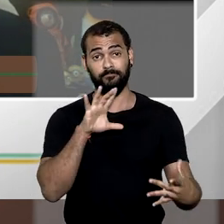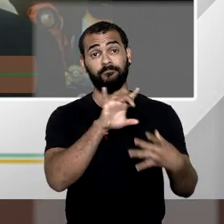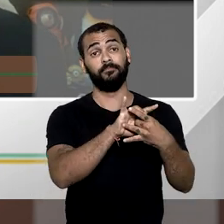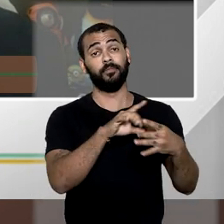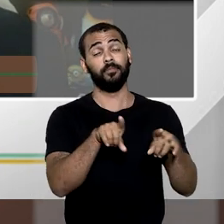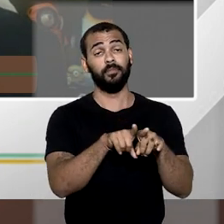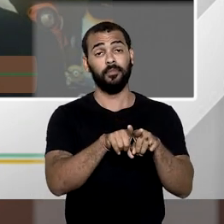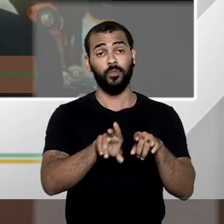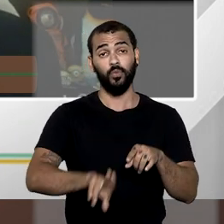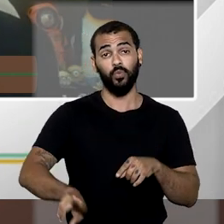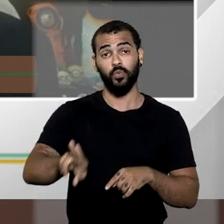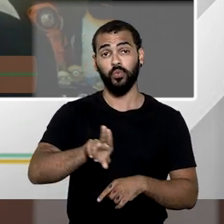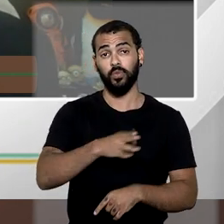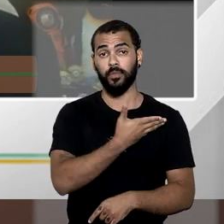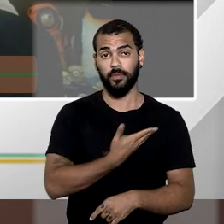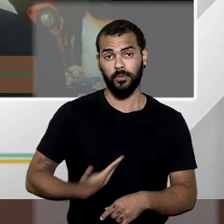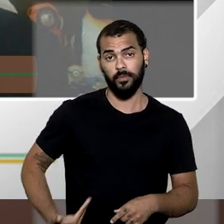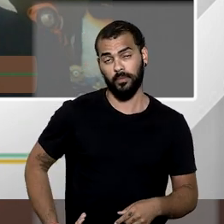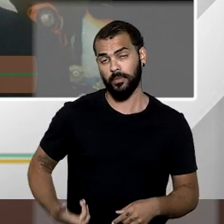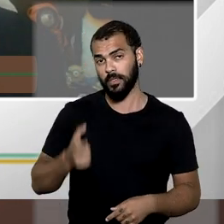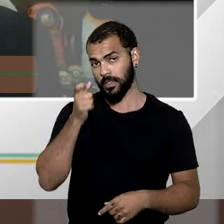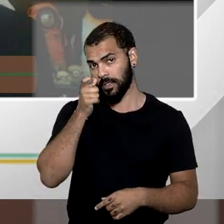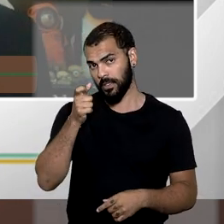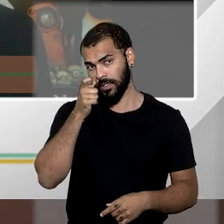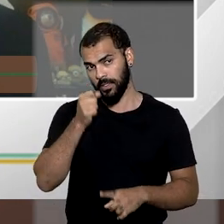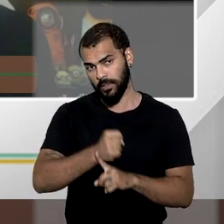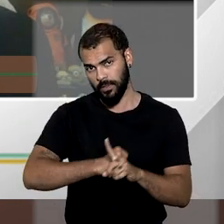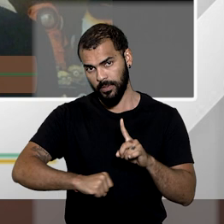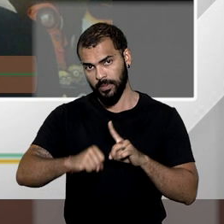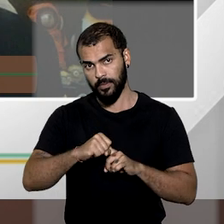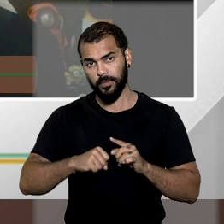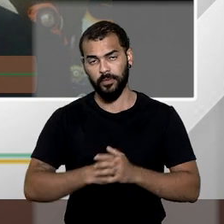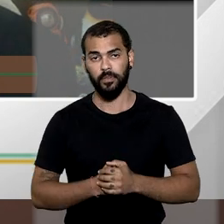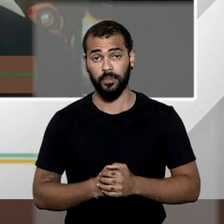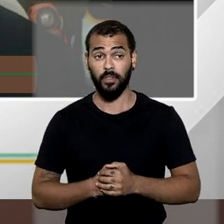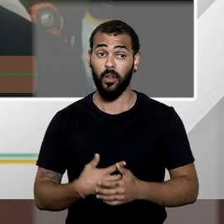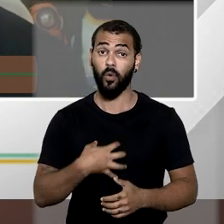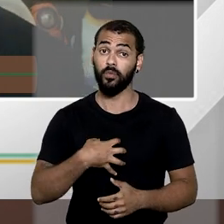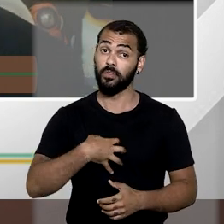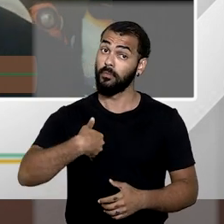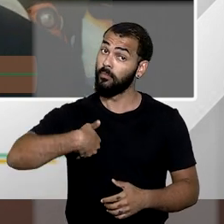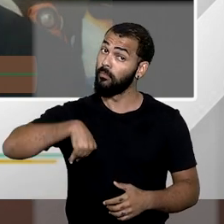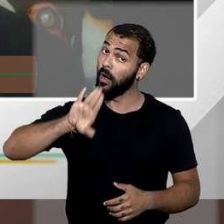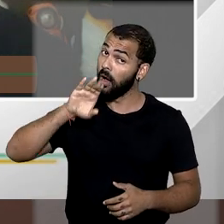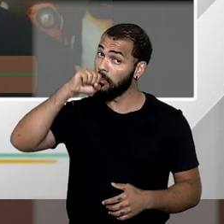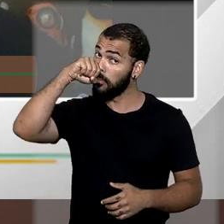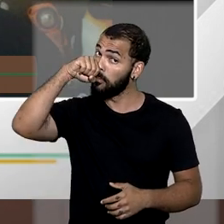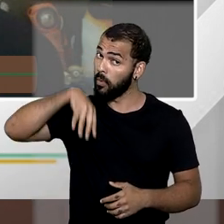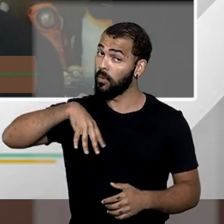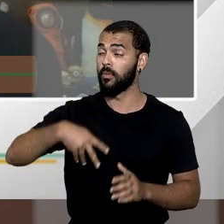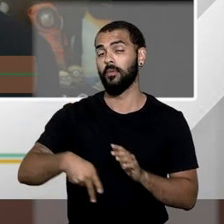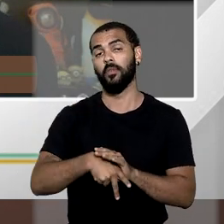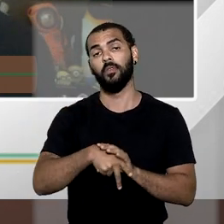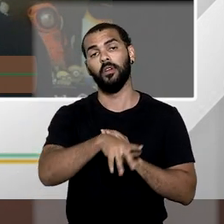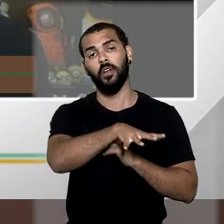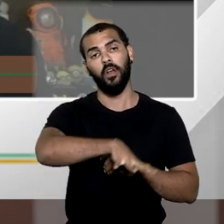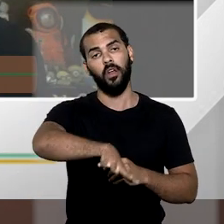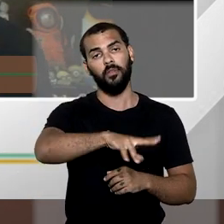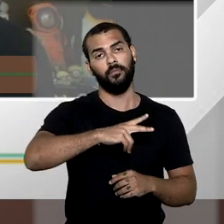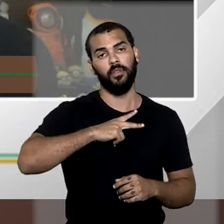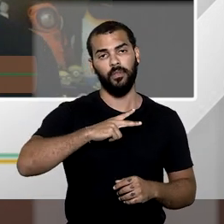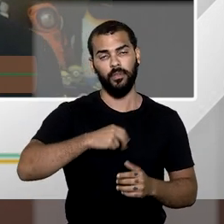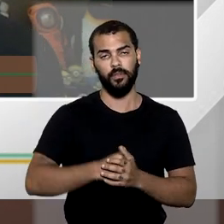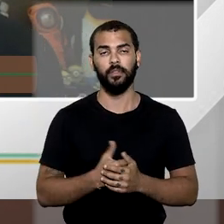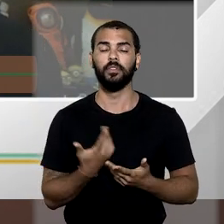uma utilidade pública ou interesse social. Essa é a forma mais extrema de intervenção do Estado na propriedade privada. Então, vamos,